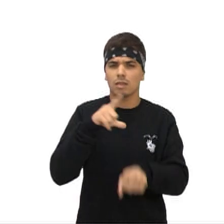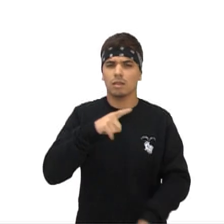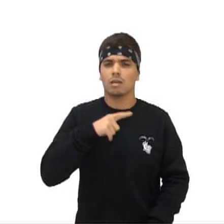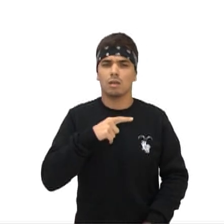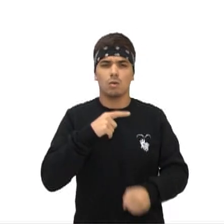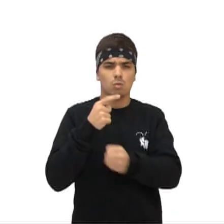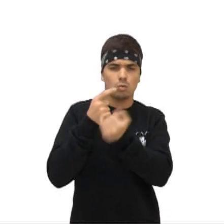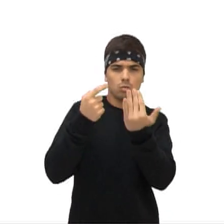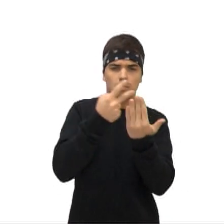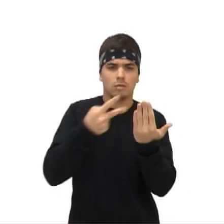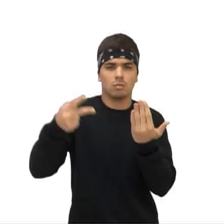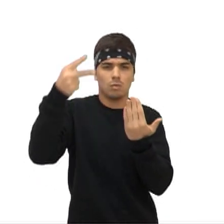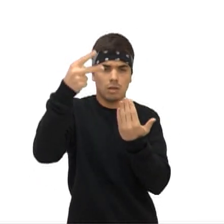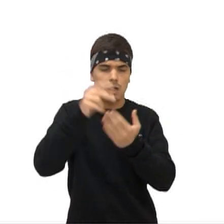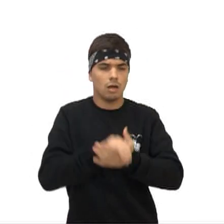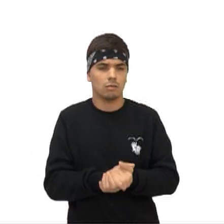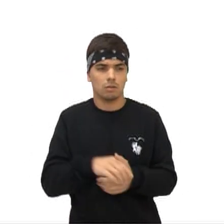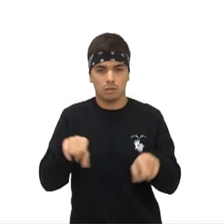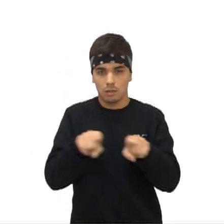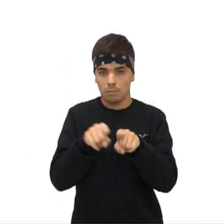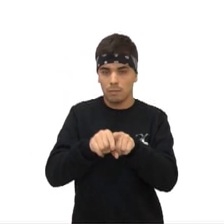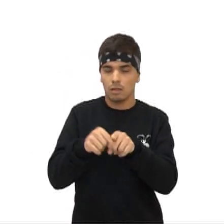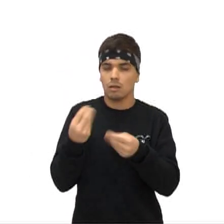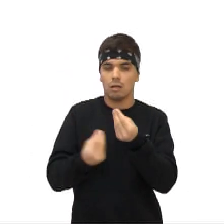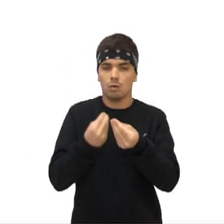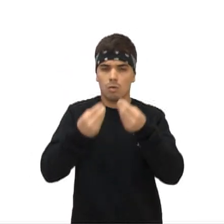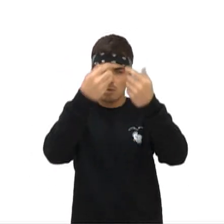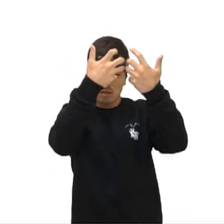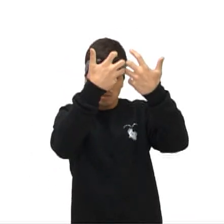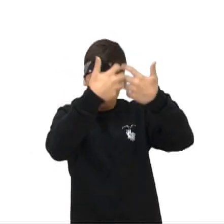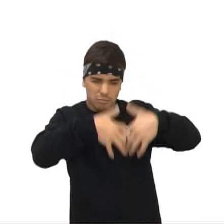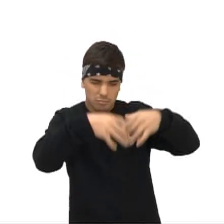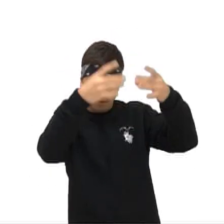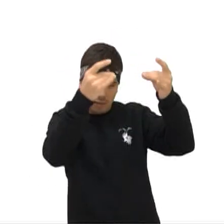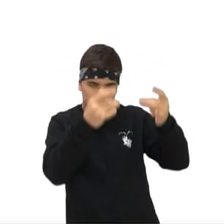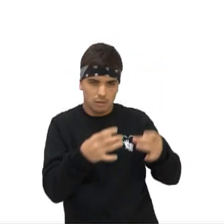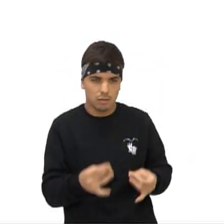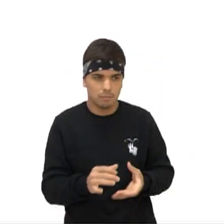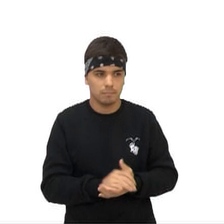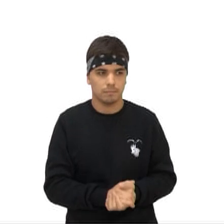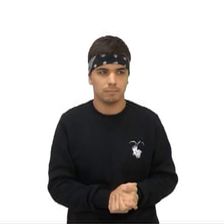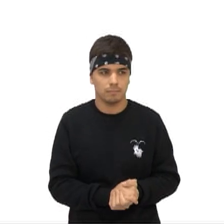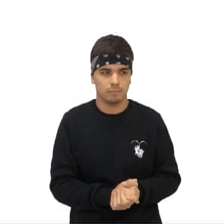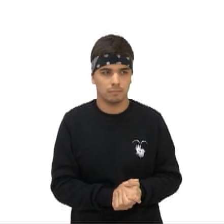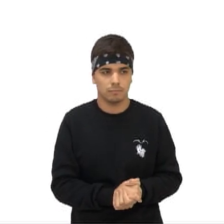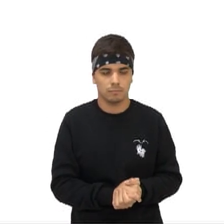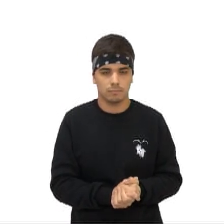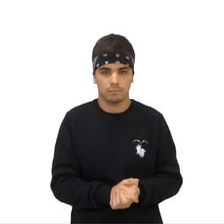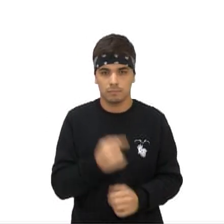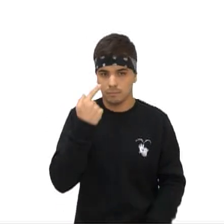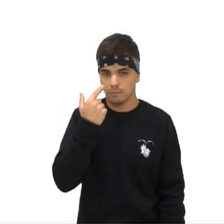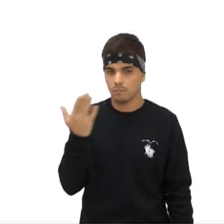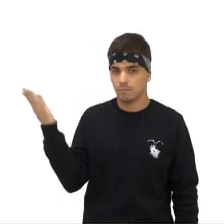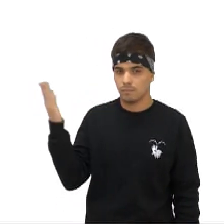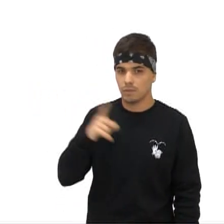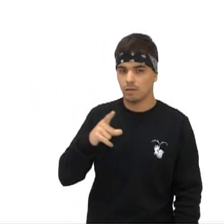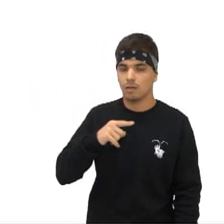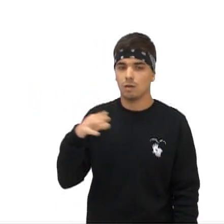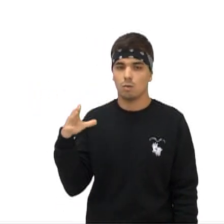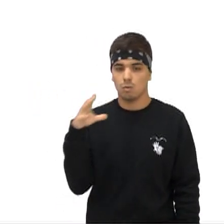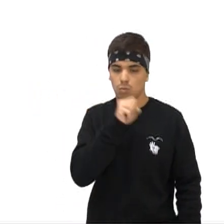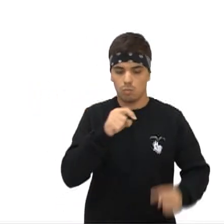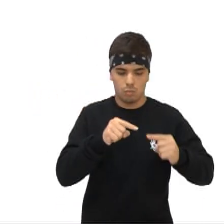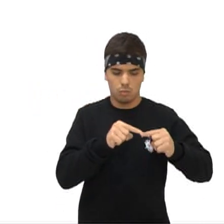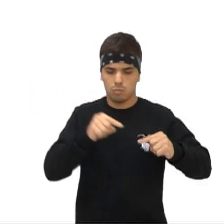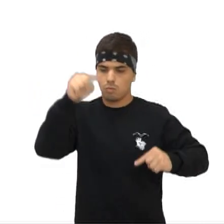quadrado Mais uma vez a gente tem o perfil dessa equação representada dessa forma, certo? Então ali, onde a gente vai ter que o aumento da velocidade